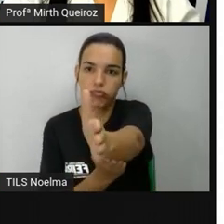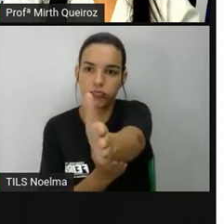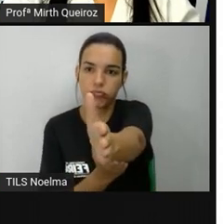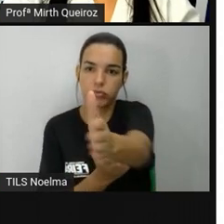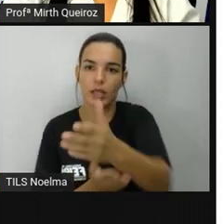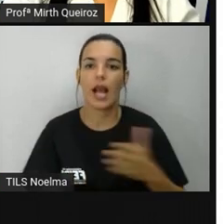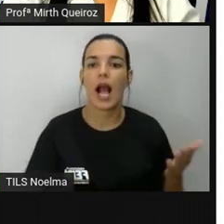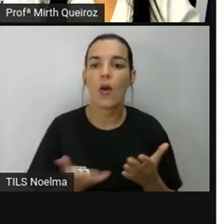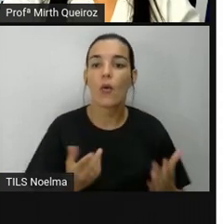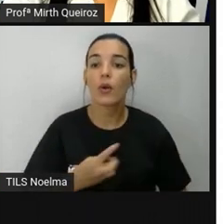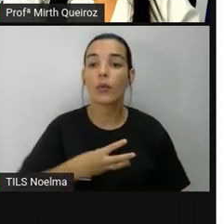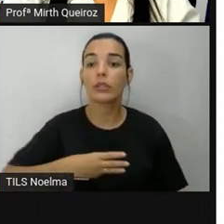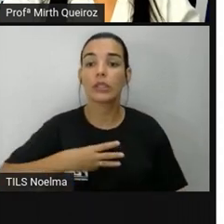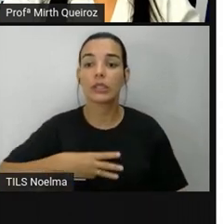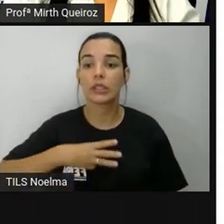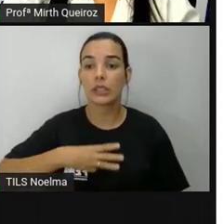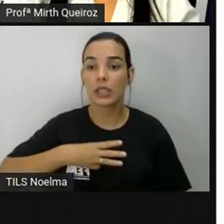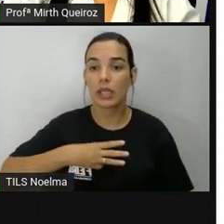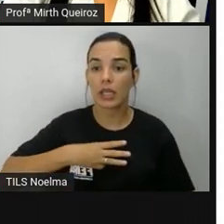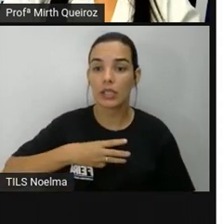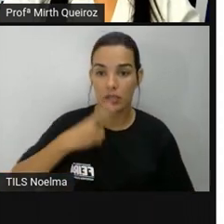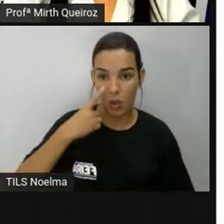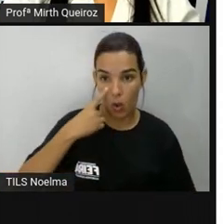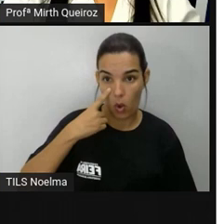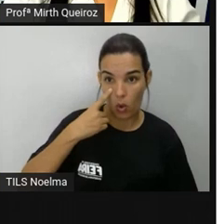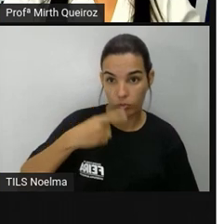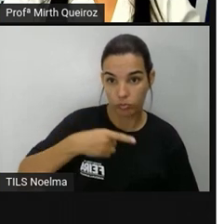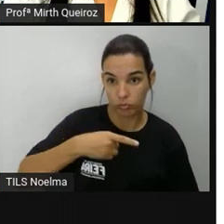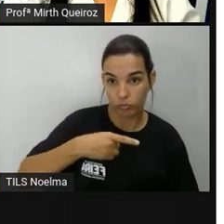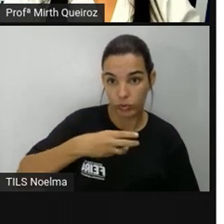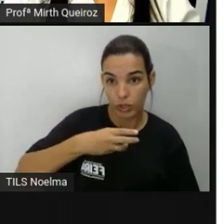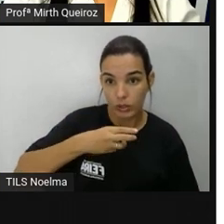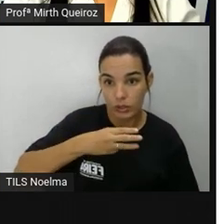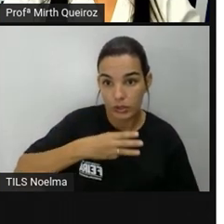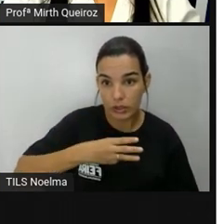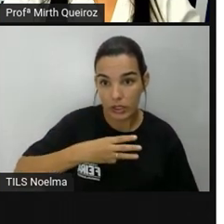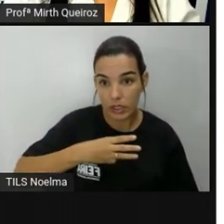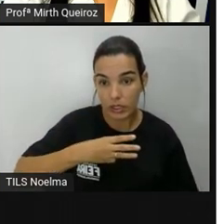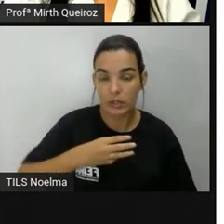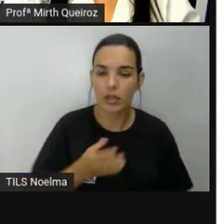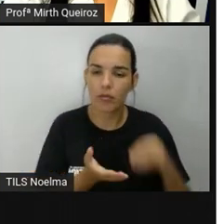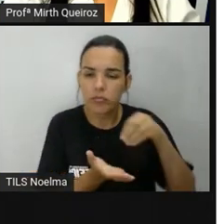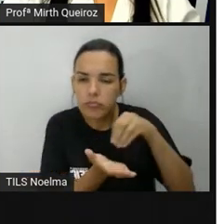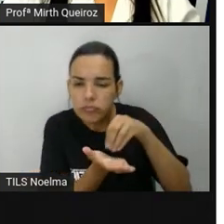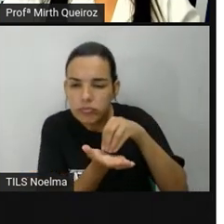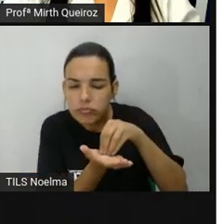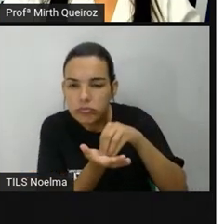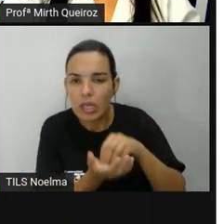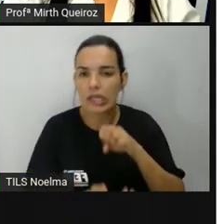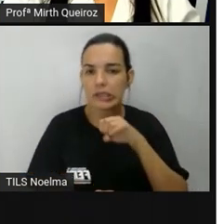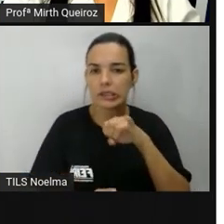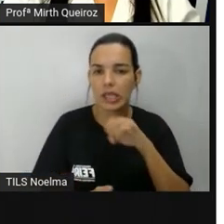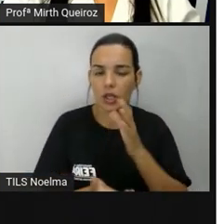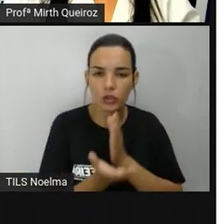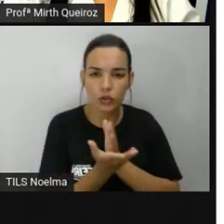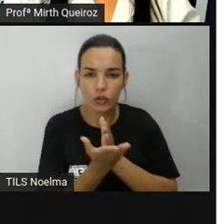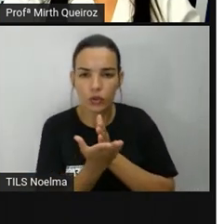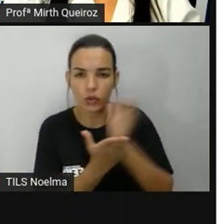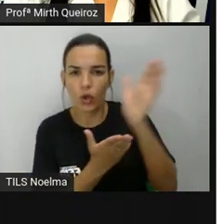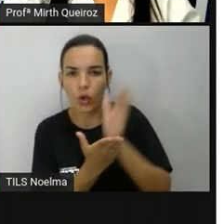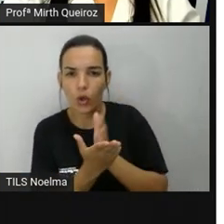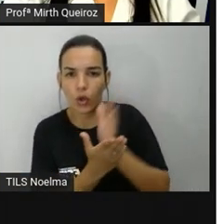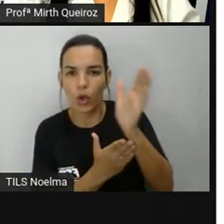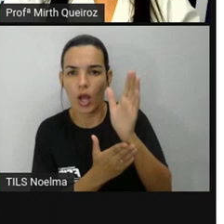o 3, o 3. Vamos imaginar o jogador 3 no centro da rosa dos ventos, certo? Se ela for jogar, esse